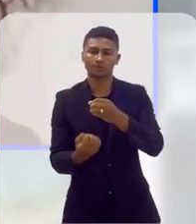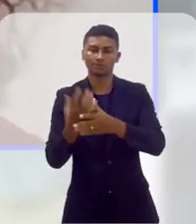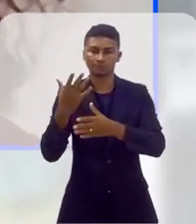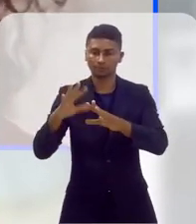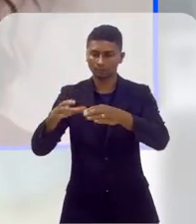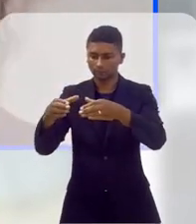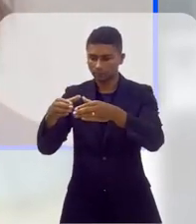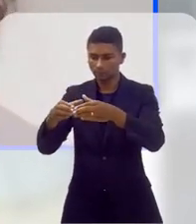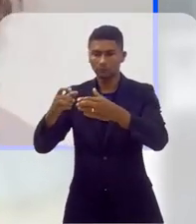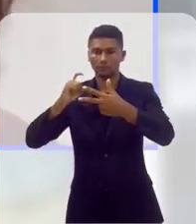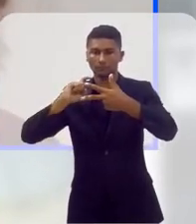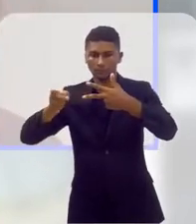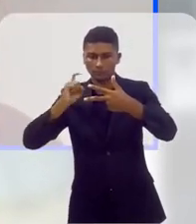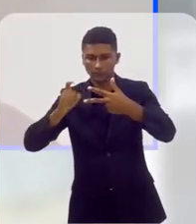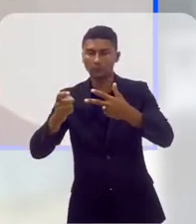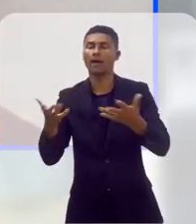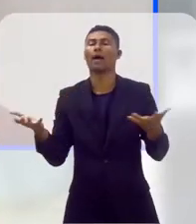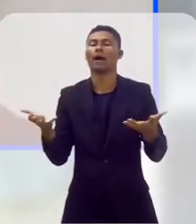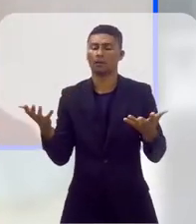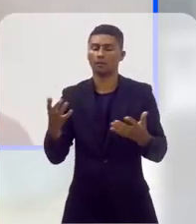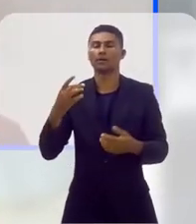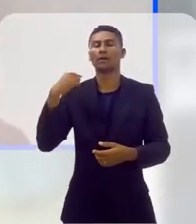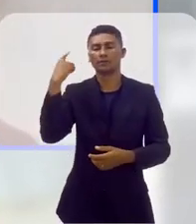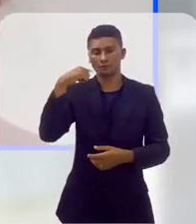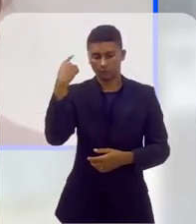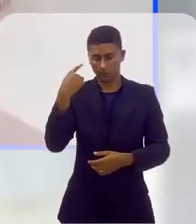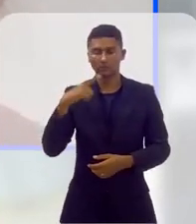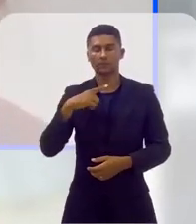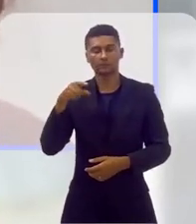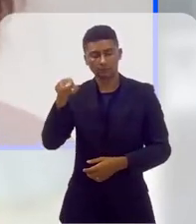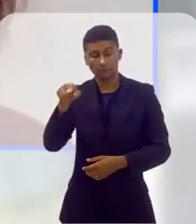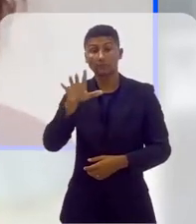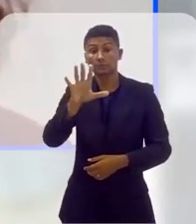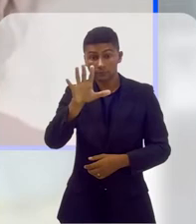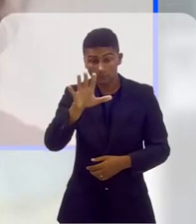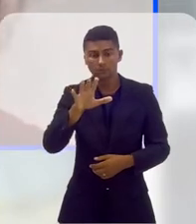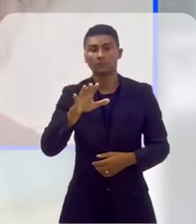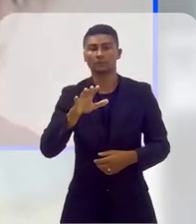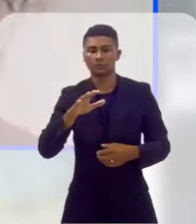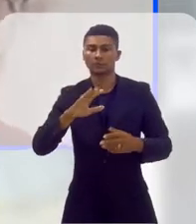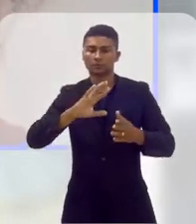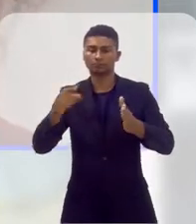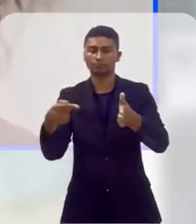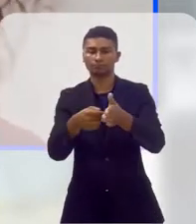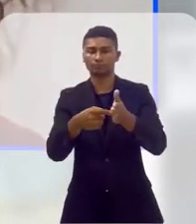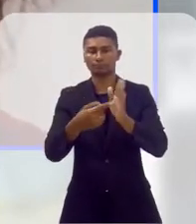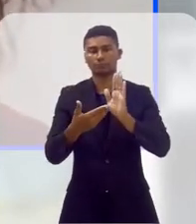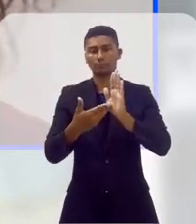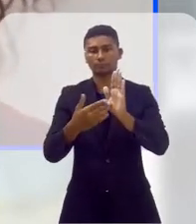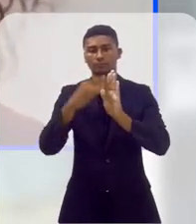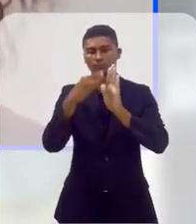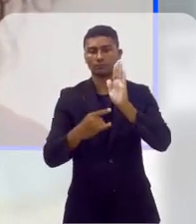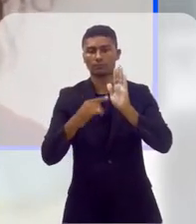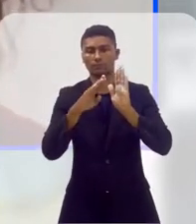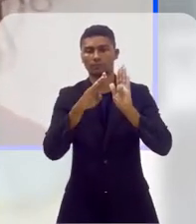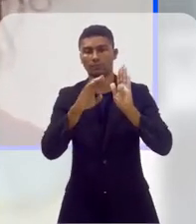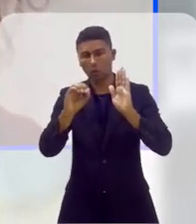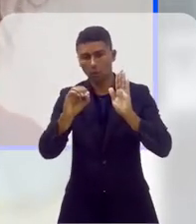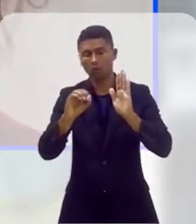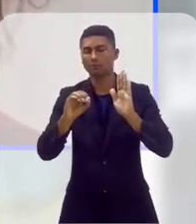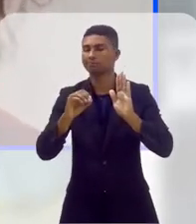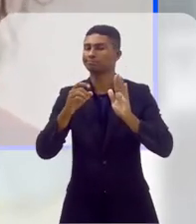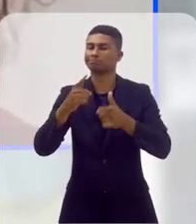instituição junto à UF, aí a gente se apoia nesses advogados. Mas assim, o registro da ocorrência ainda é um grande problema, porque é